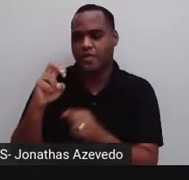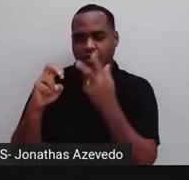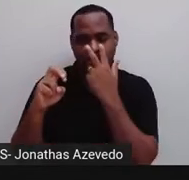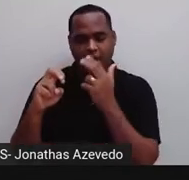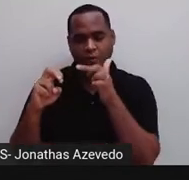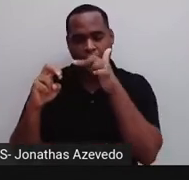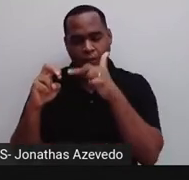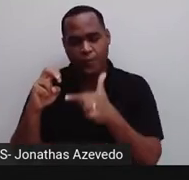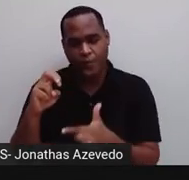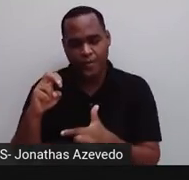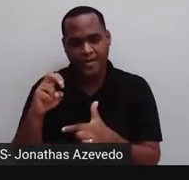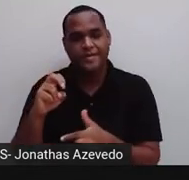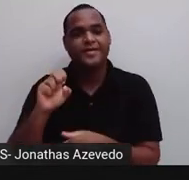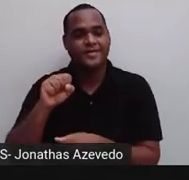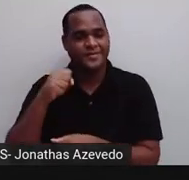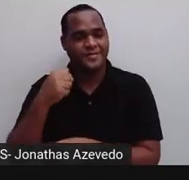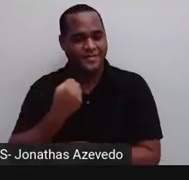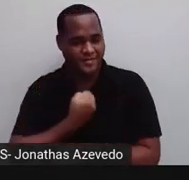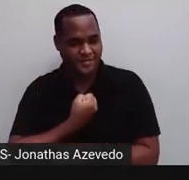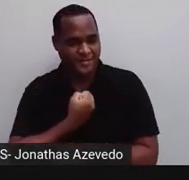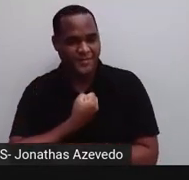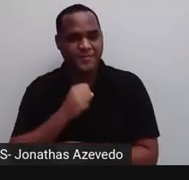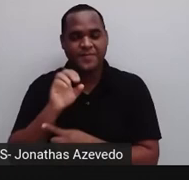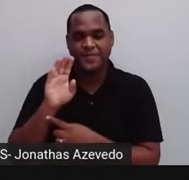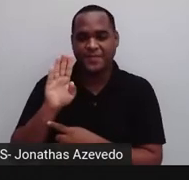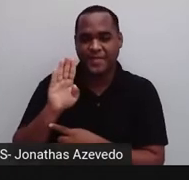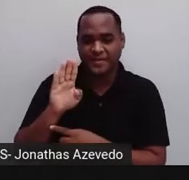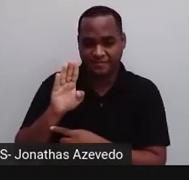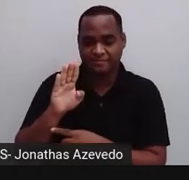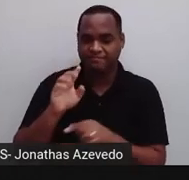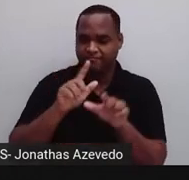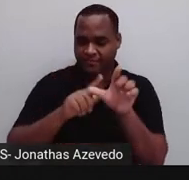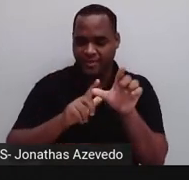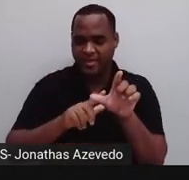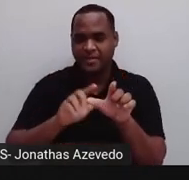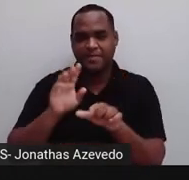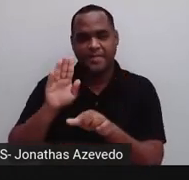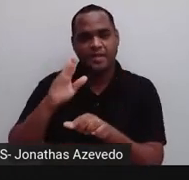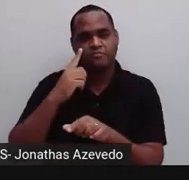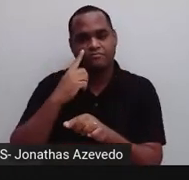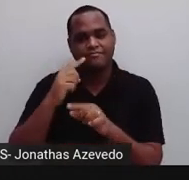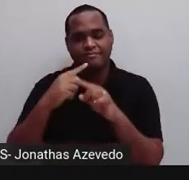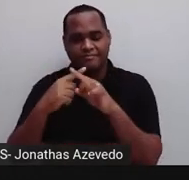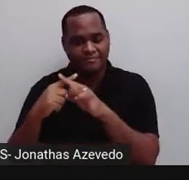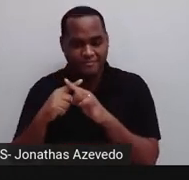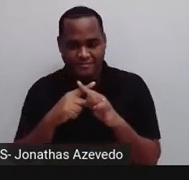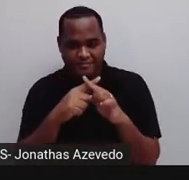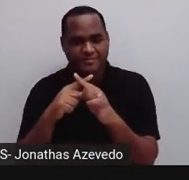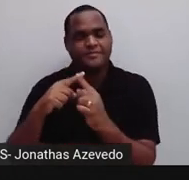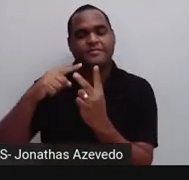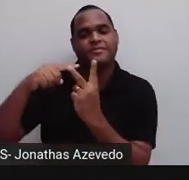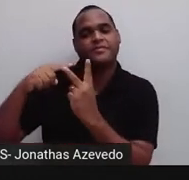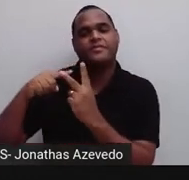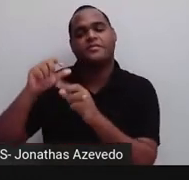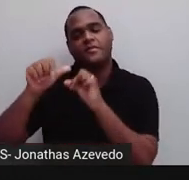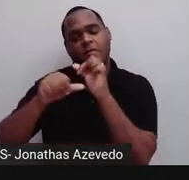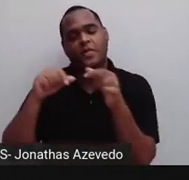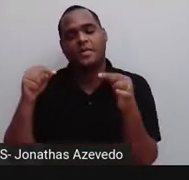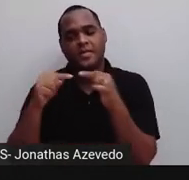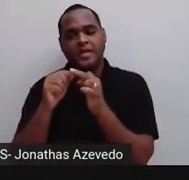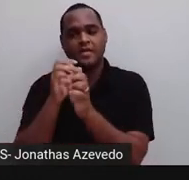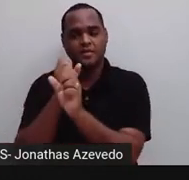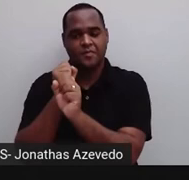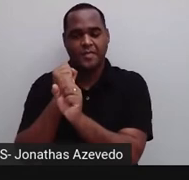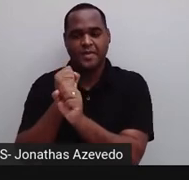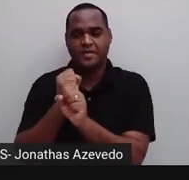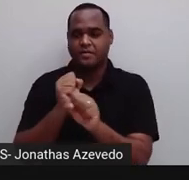coeficiente B. E quando a gente faz a multiplicação dessas raízes tem que dar esse coeficiente aqui que não tem letra